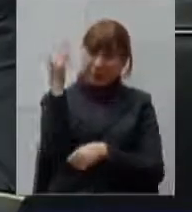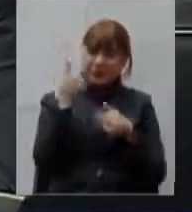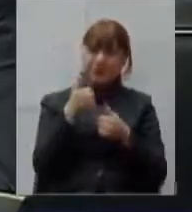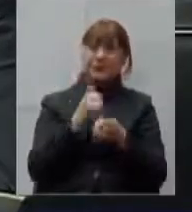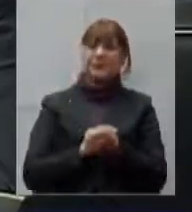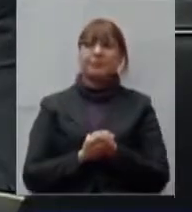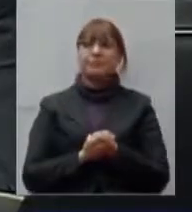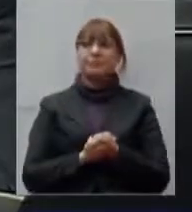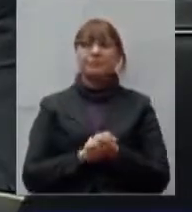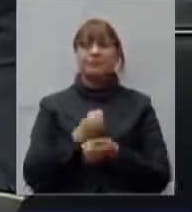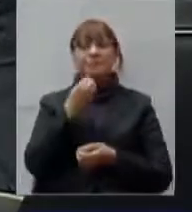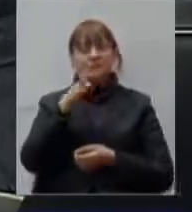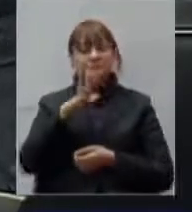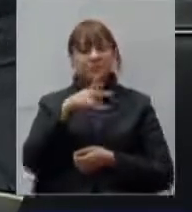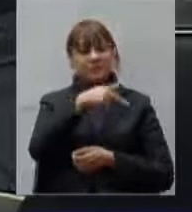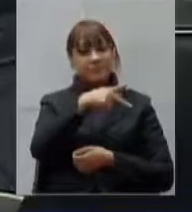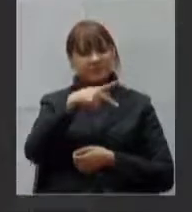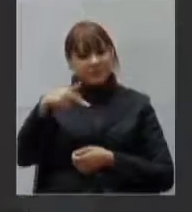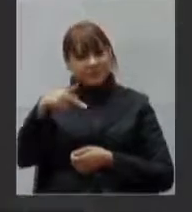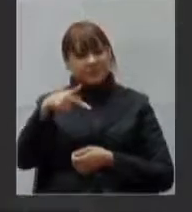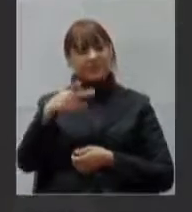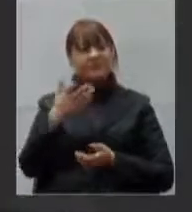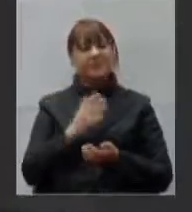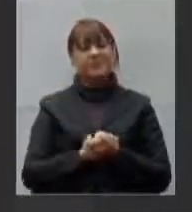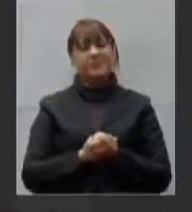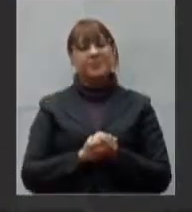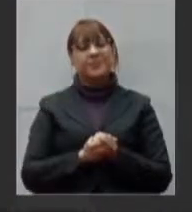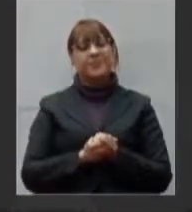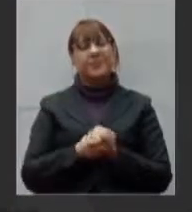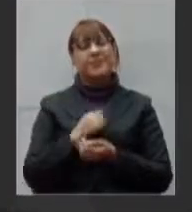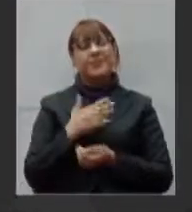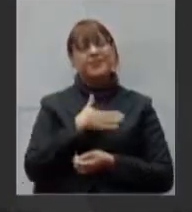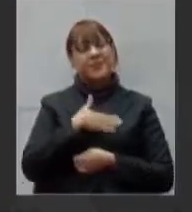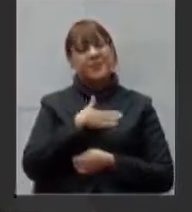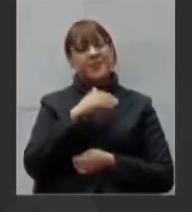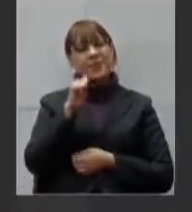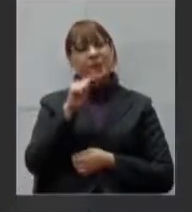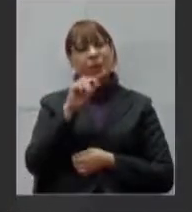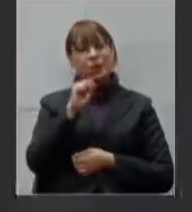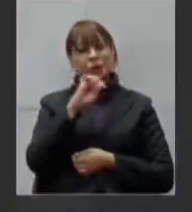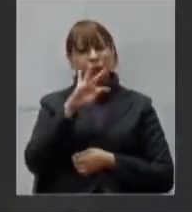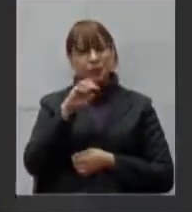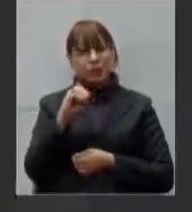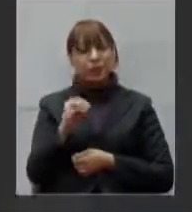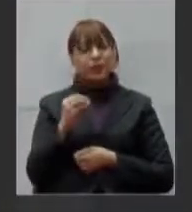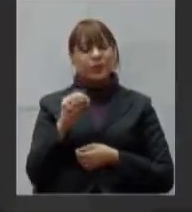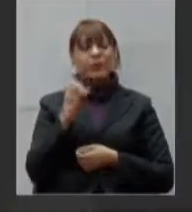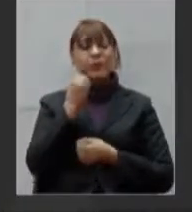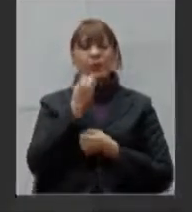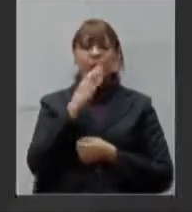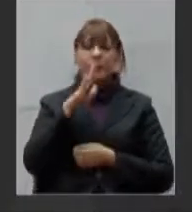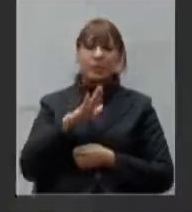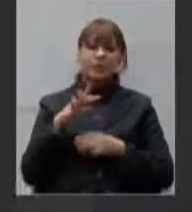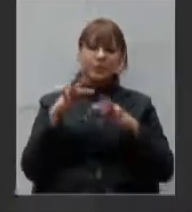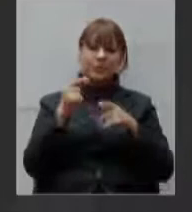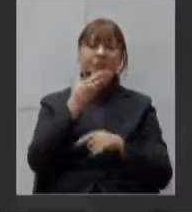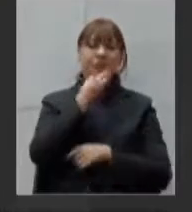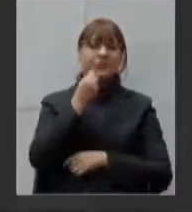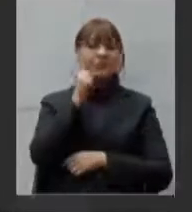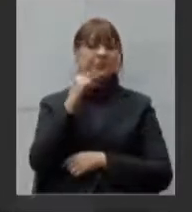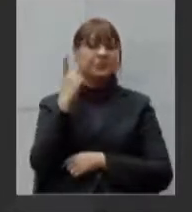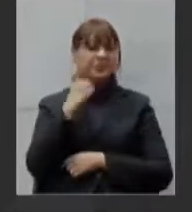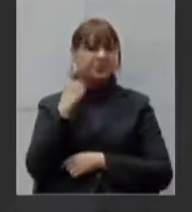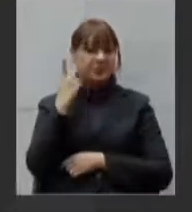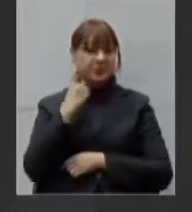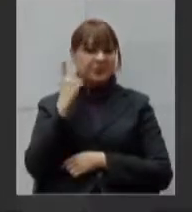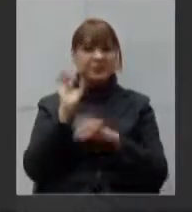Boa tarde, presidente. Deputado Agostinho, que trouxe. Boa tarde a todos os deputados, deputadas. Na forma